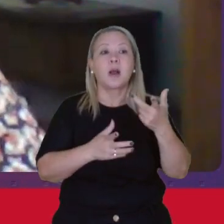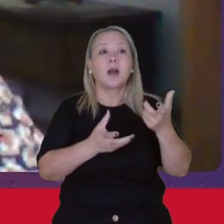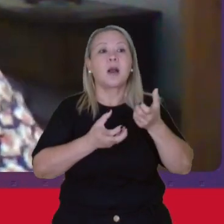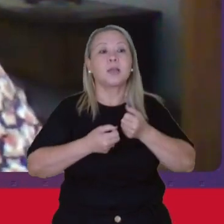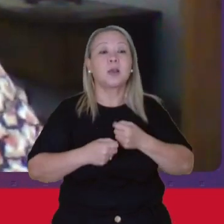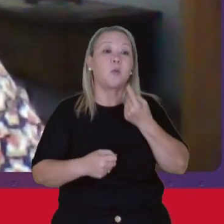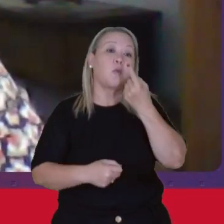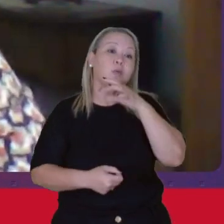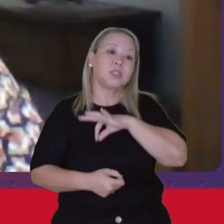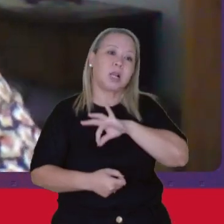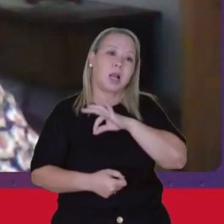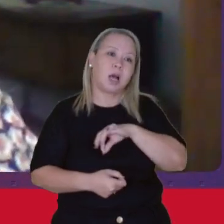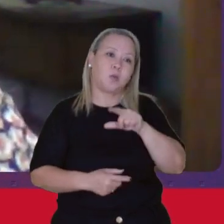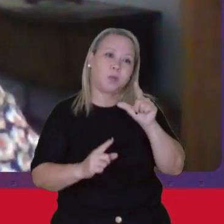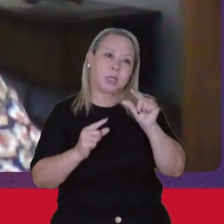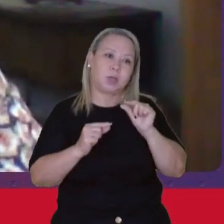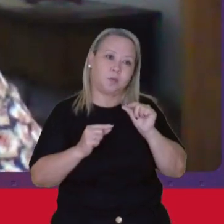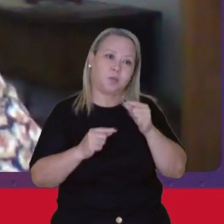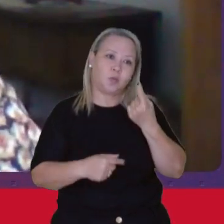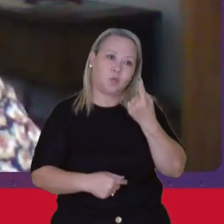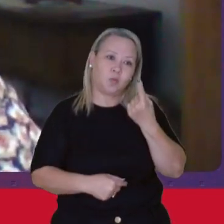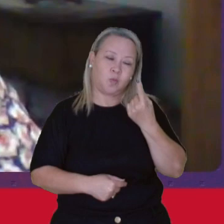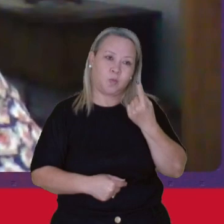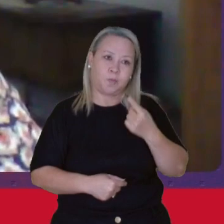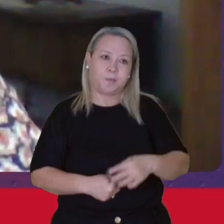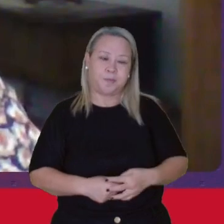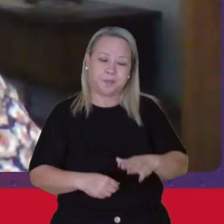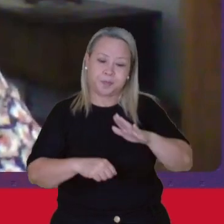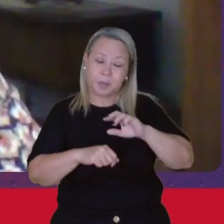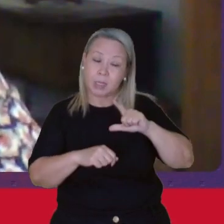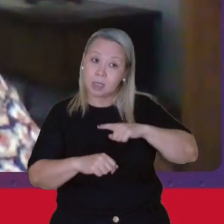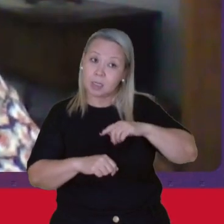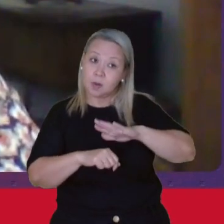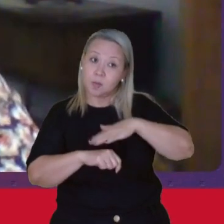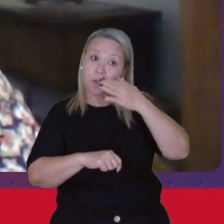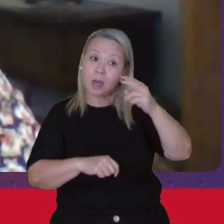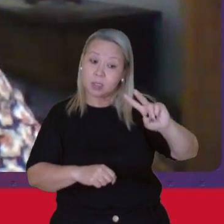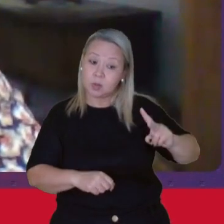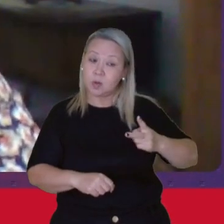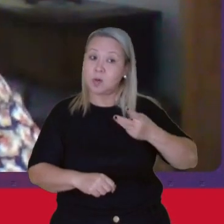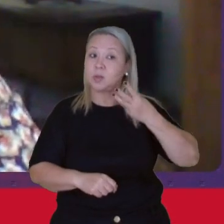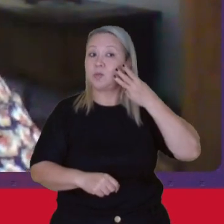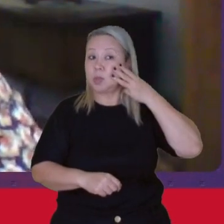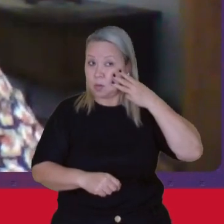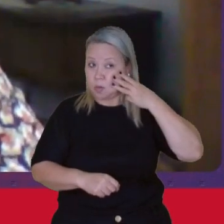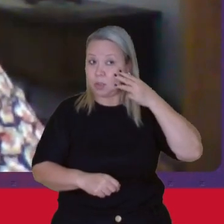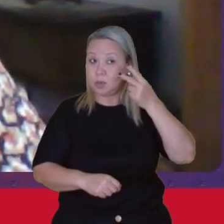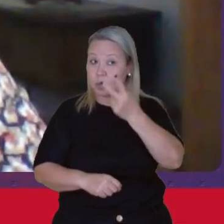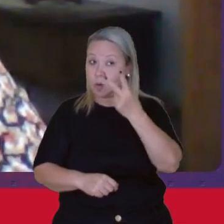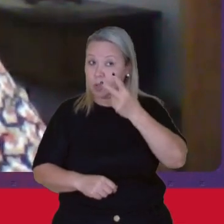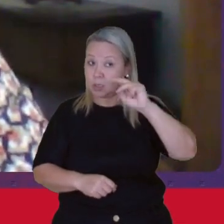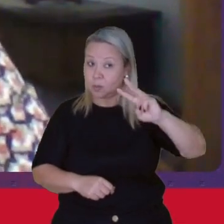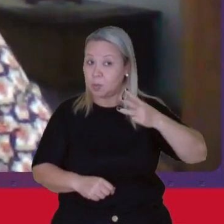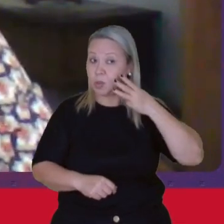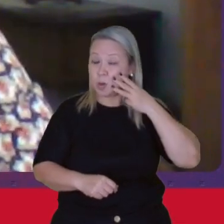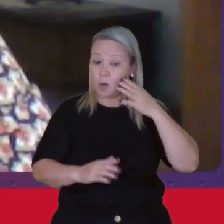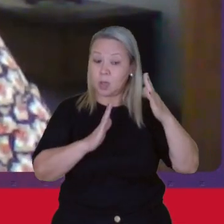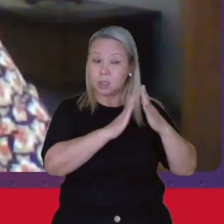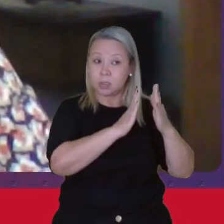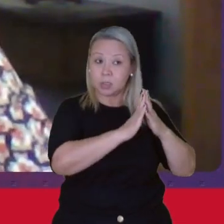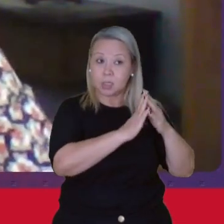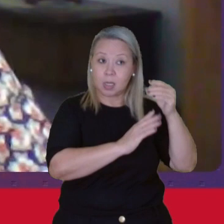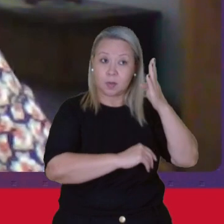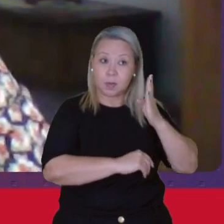um salário mínimo Nós temos mais de 2 milhões De domicílios brasileiros Com chefia